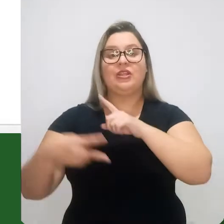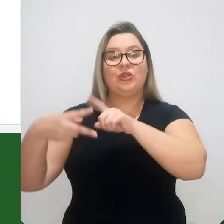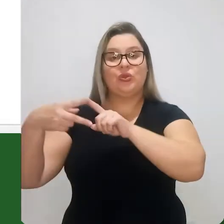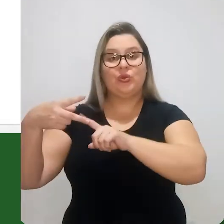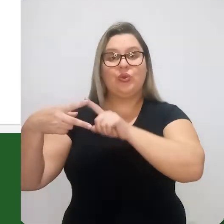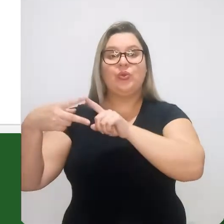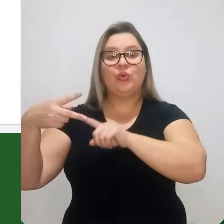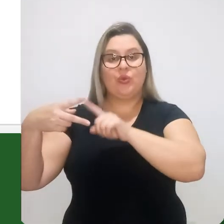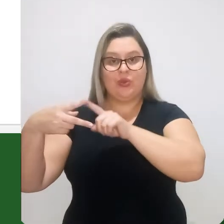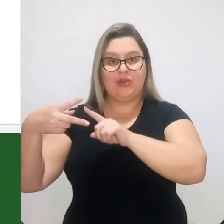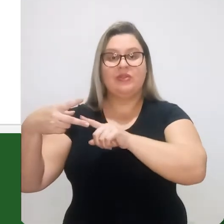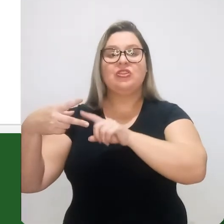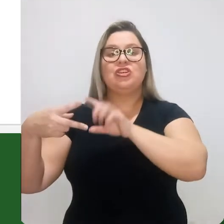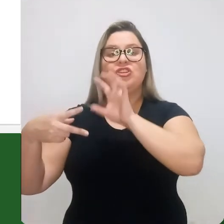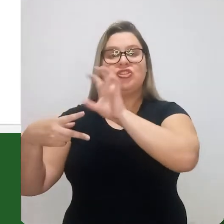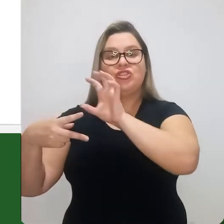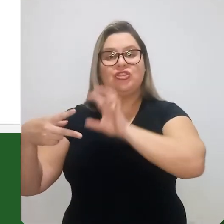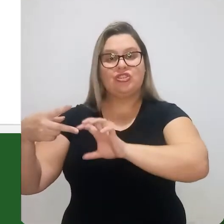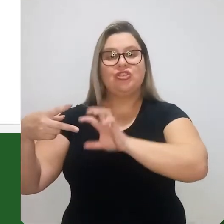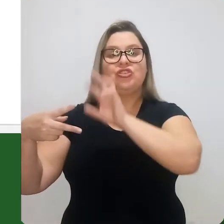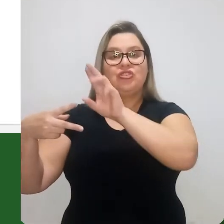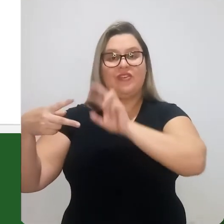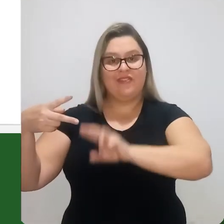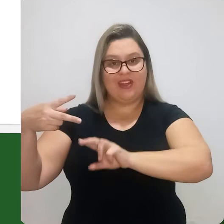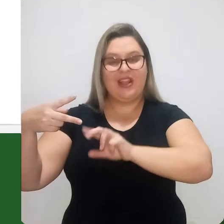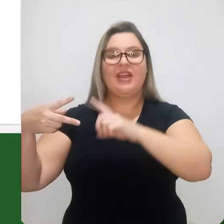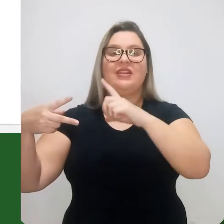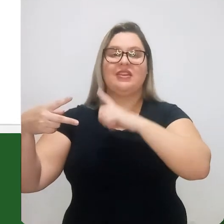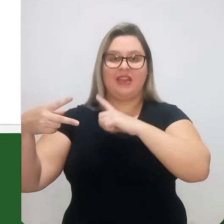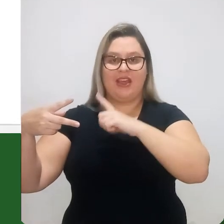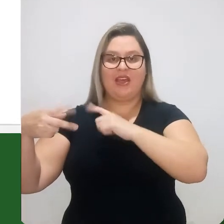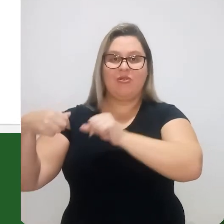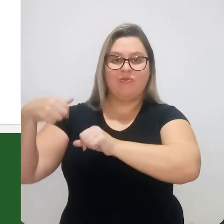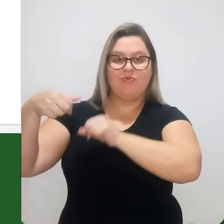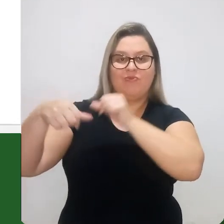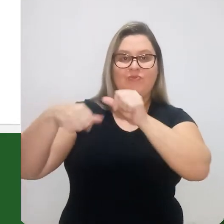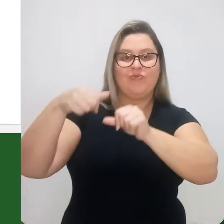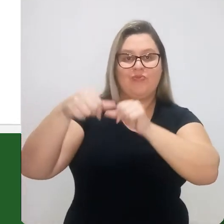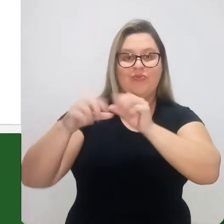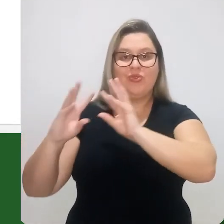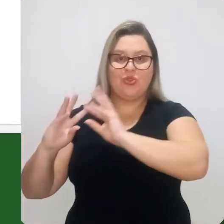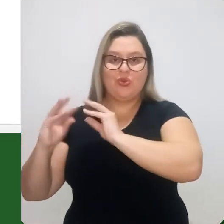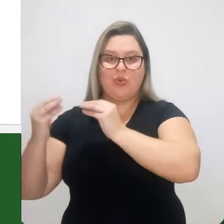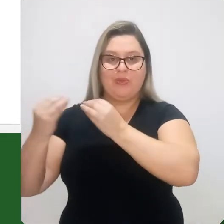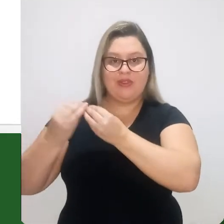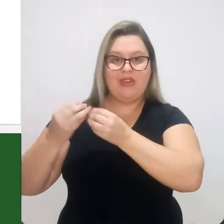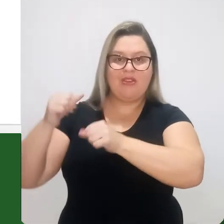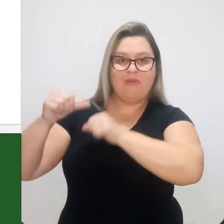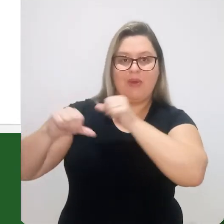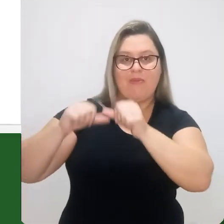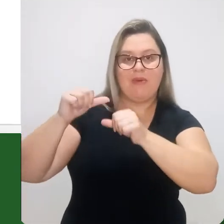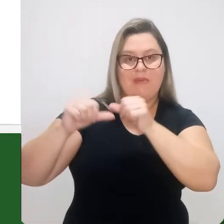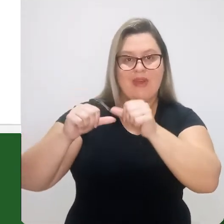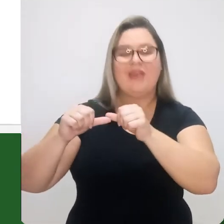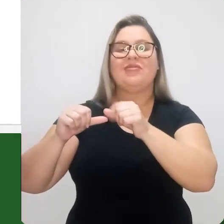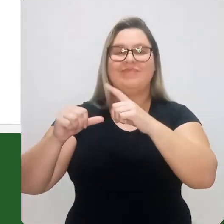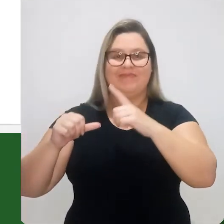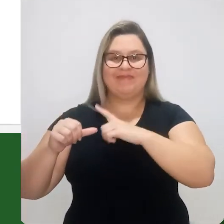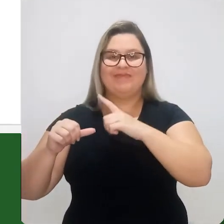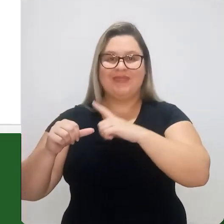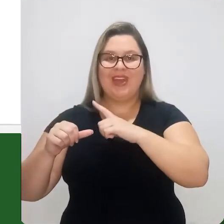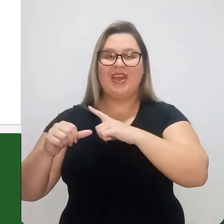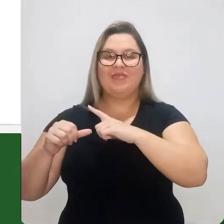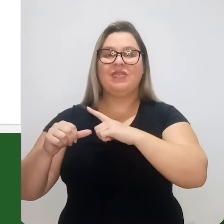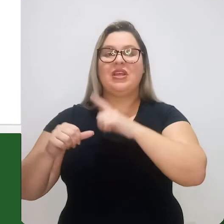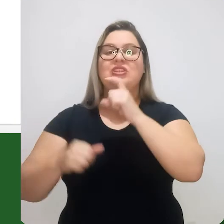entre duas, vamos dizer assim, dois estados diferentes aqui, da passagem desse estado para esse estado, ou desse estado para esse